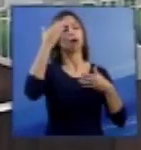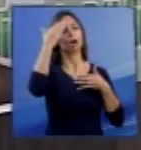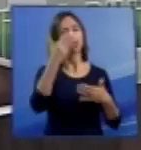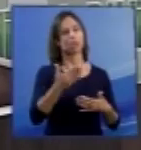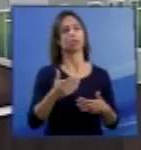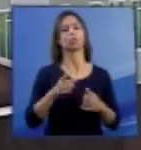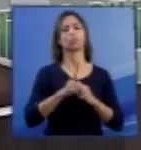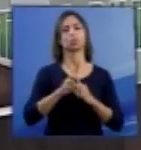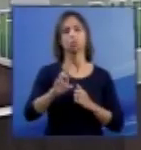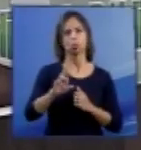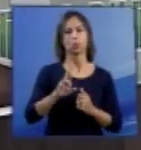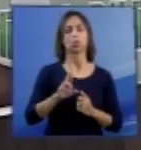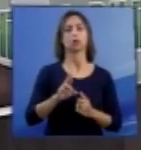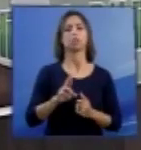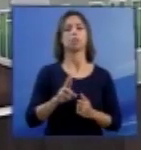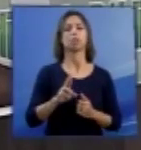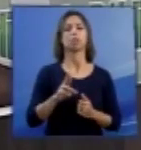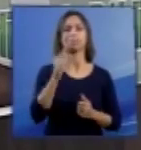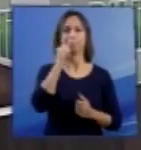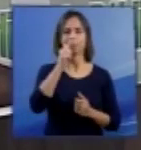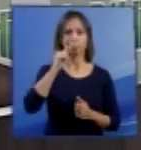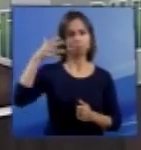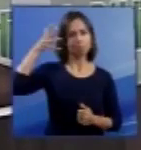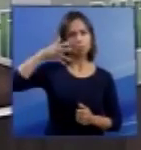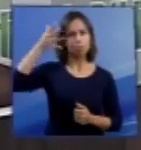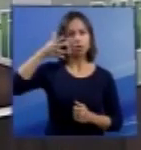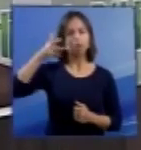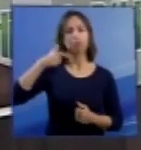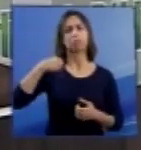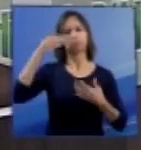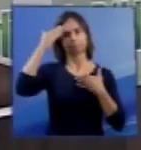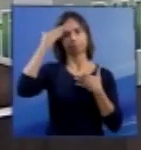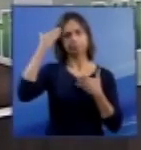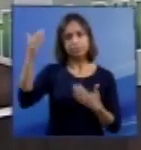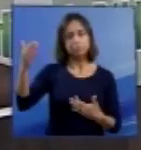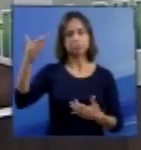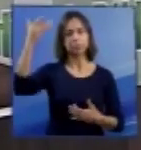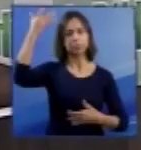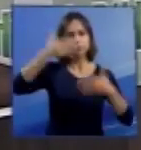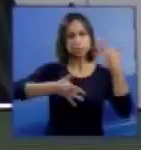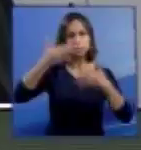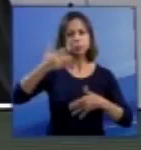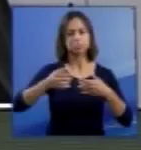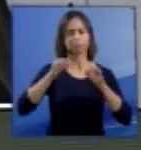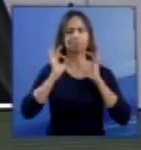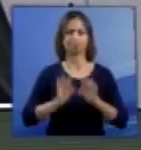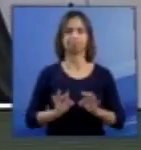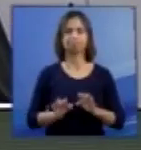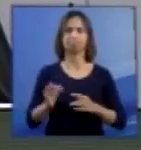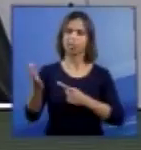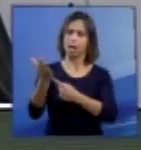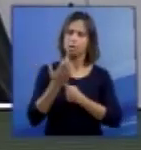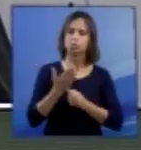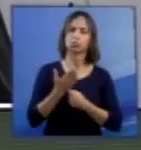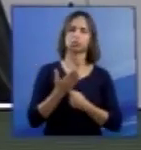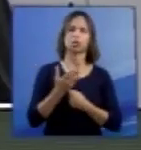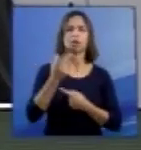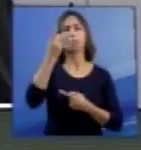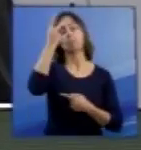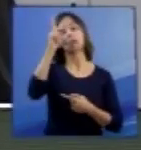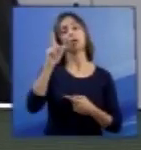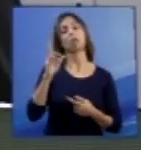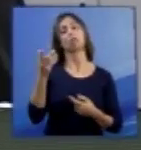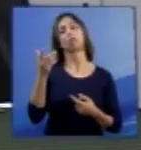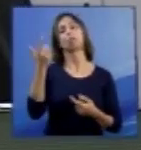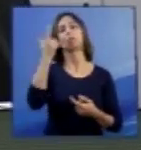que certamente contribui para chegar-se